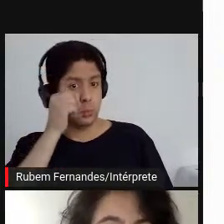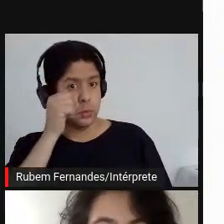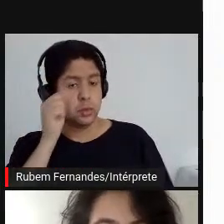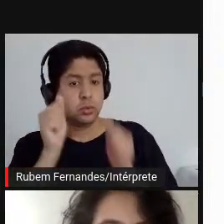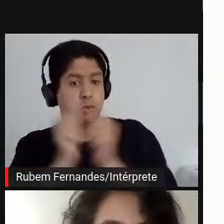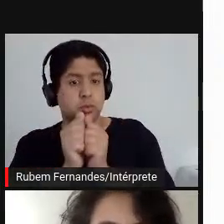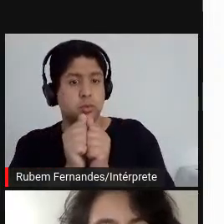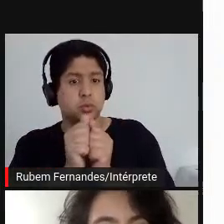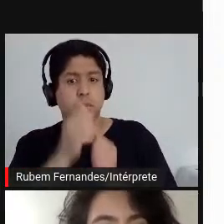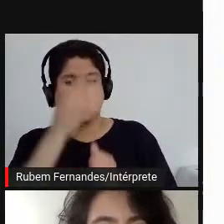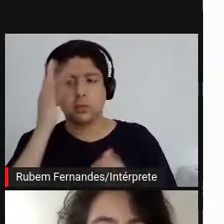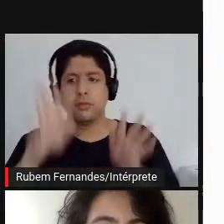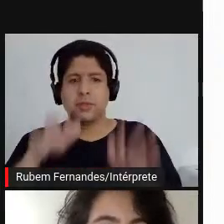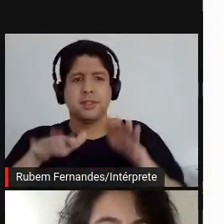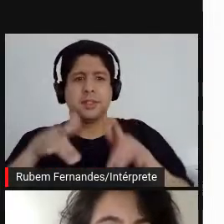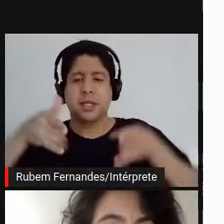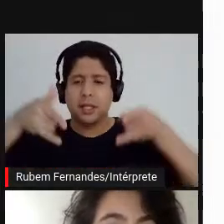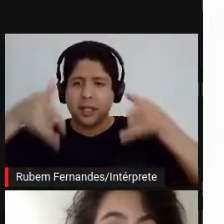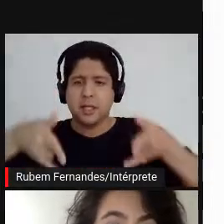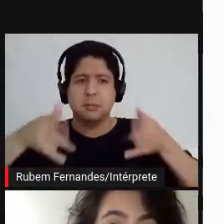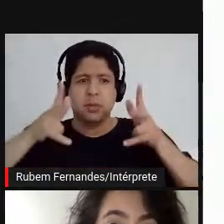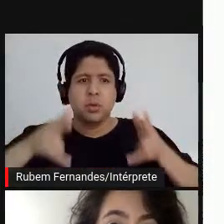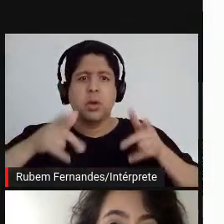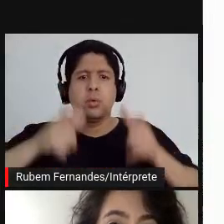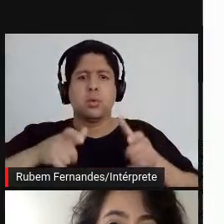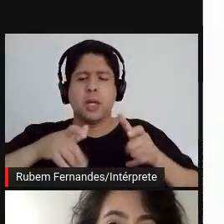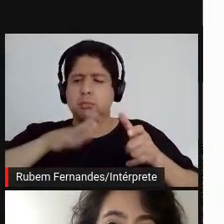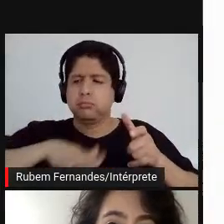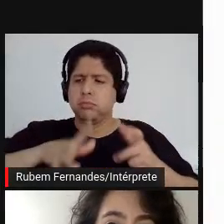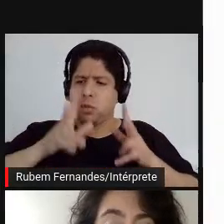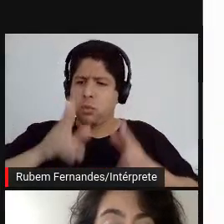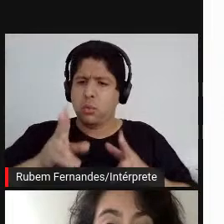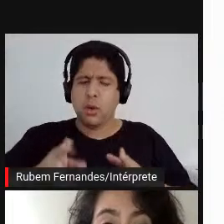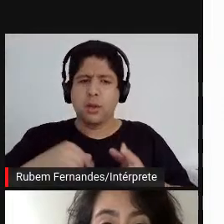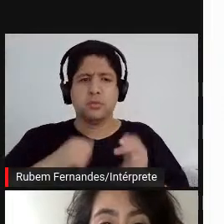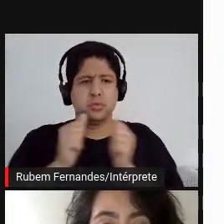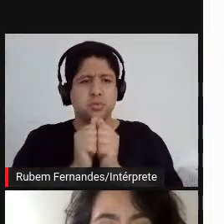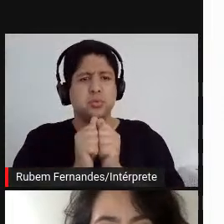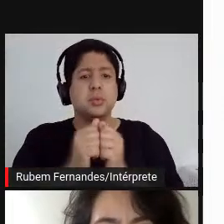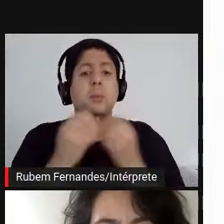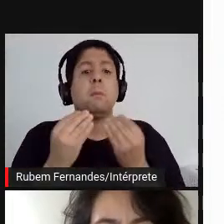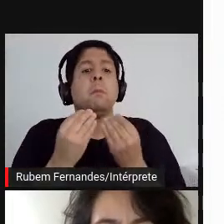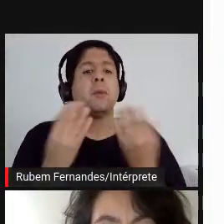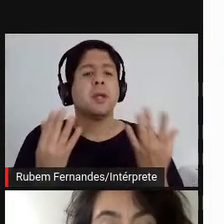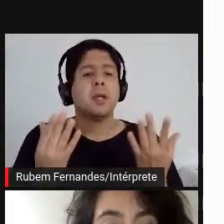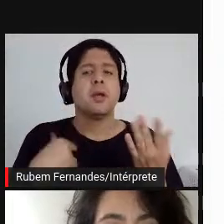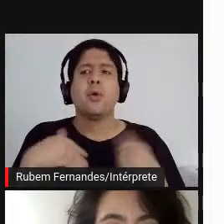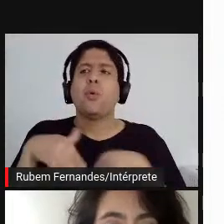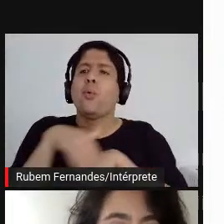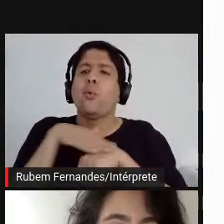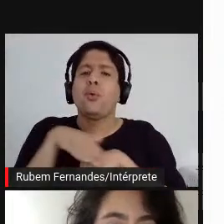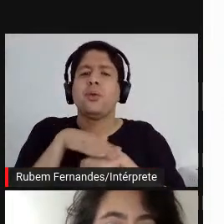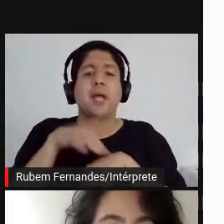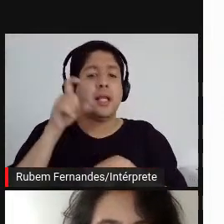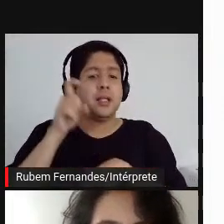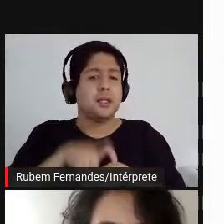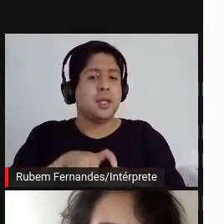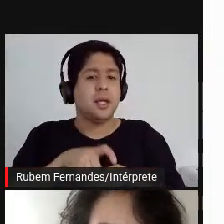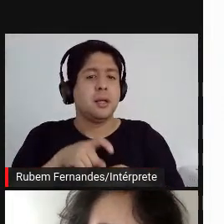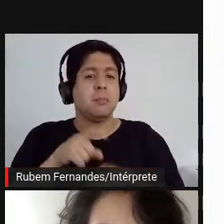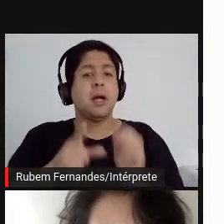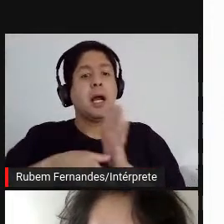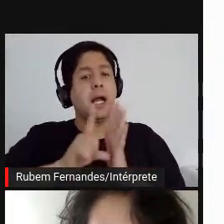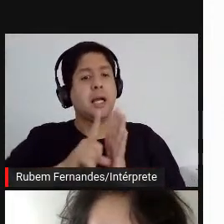no mesmo cama, no mesmo quarto, no mesmo espaço, para ter conversas imediatamente antes de dormir.